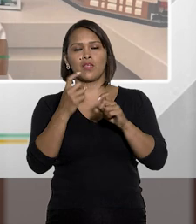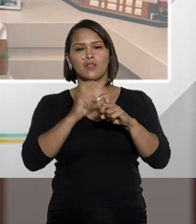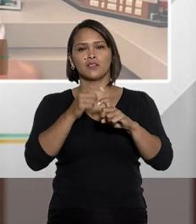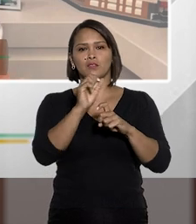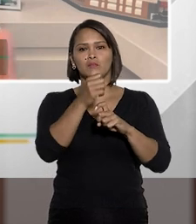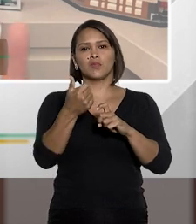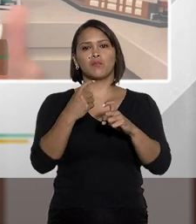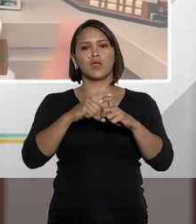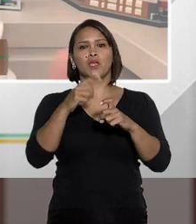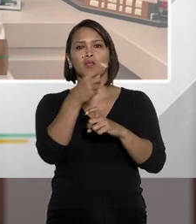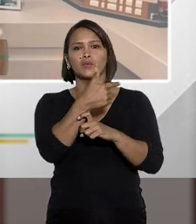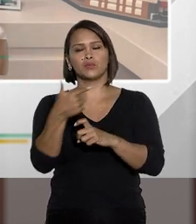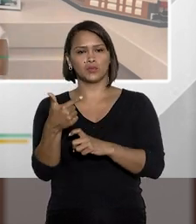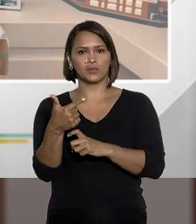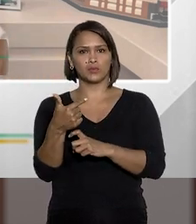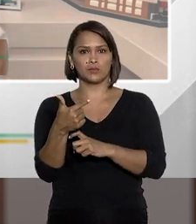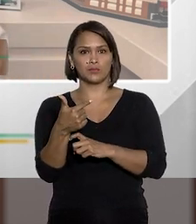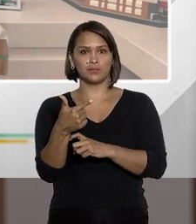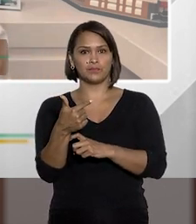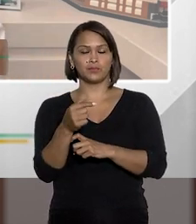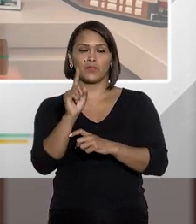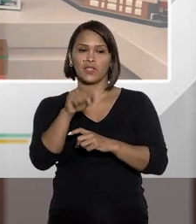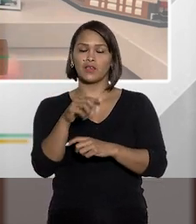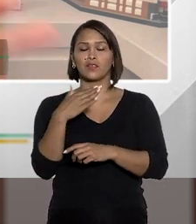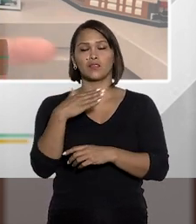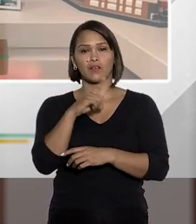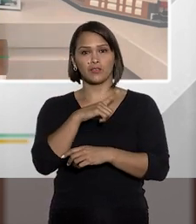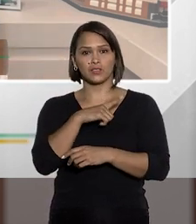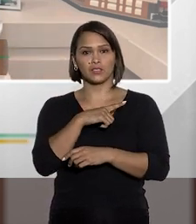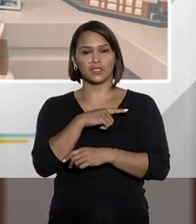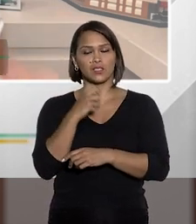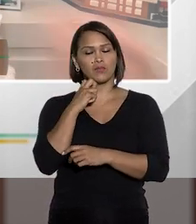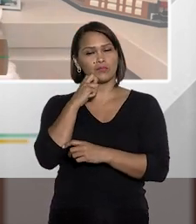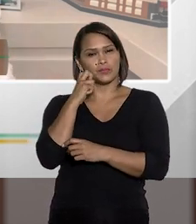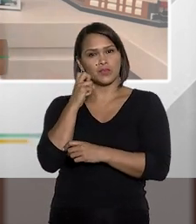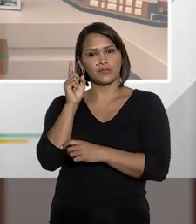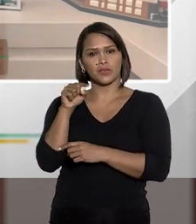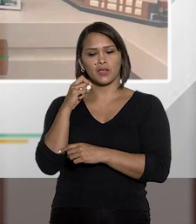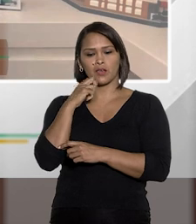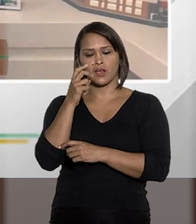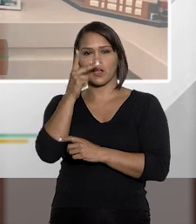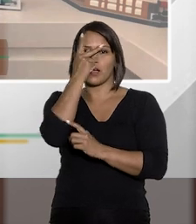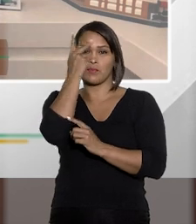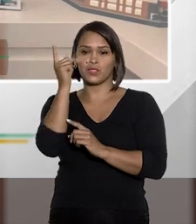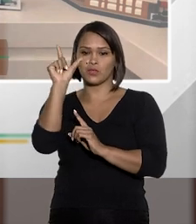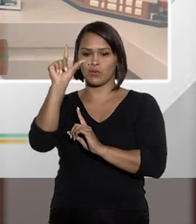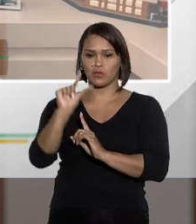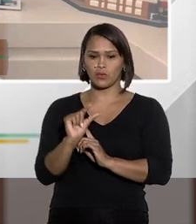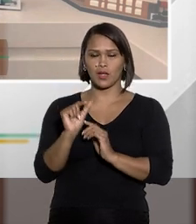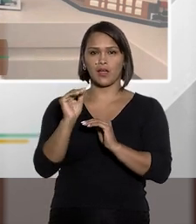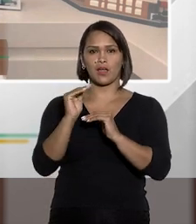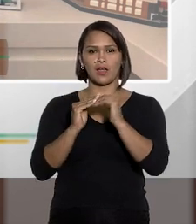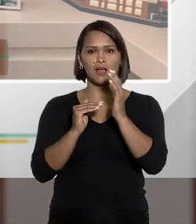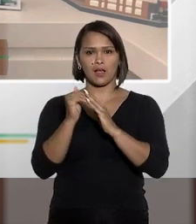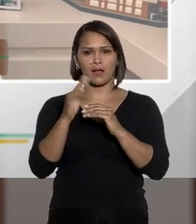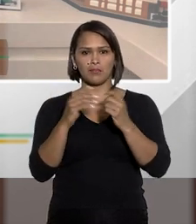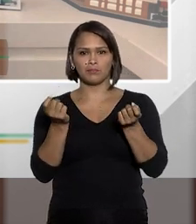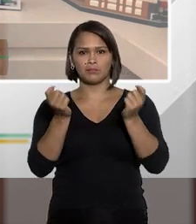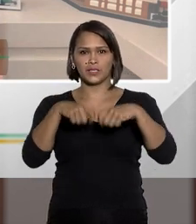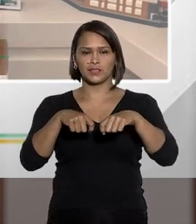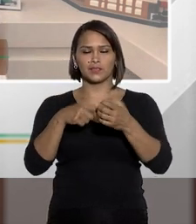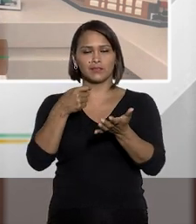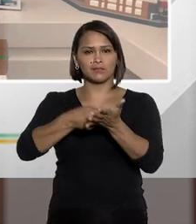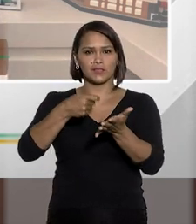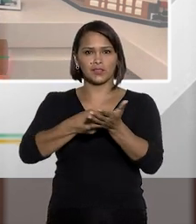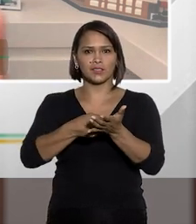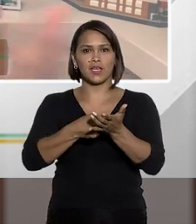inciso 1º ou inciso 2º. Então, você teria um constrangimento, a pessoa é reduzida à capacidade